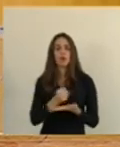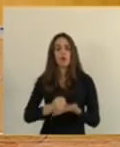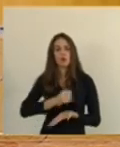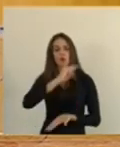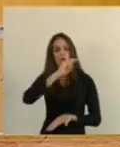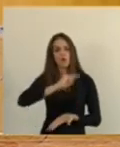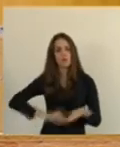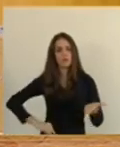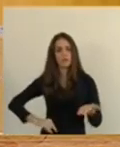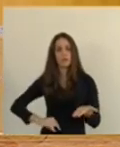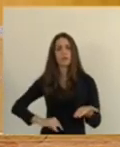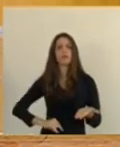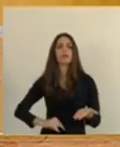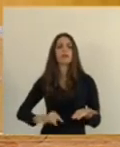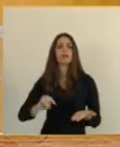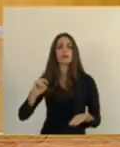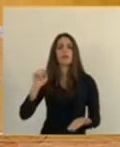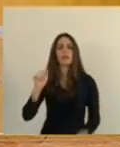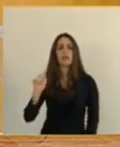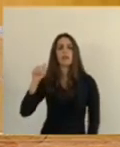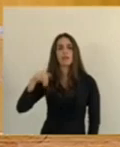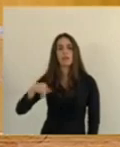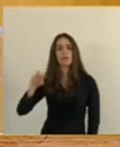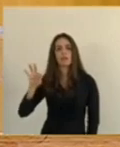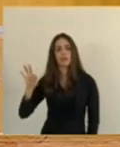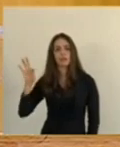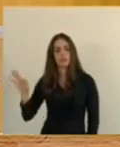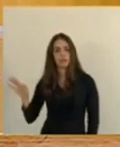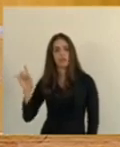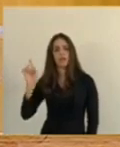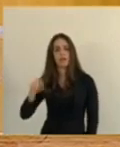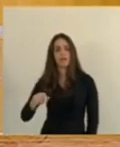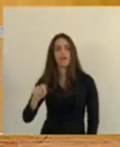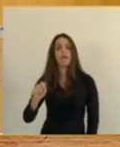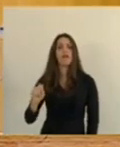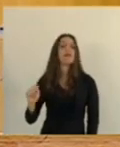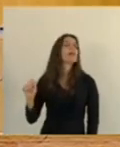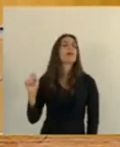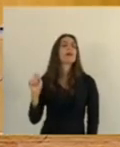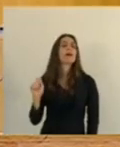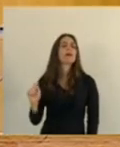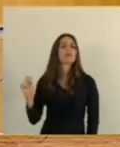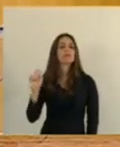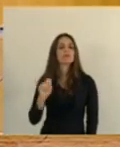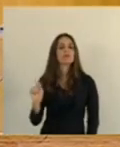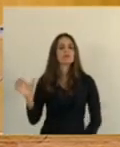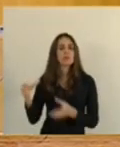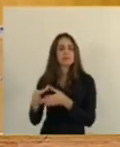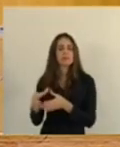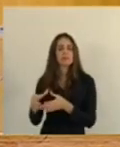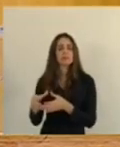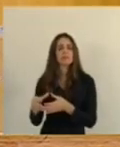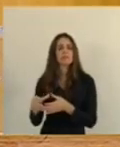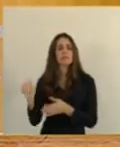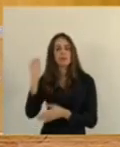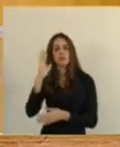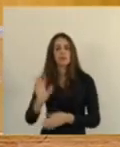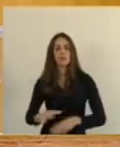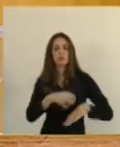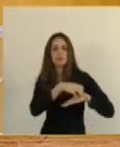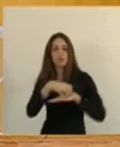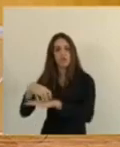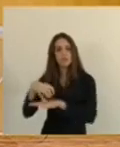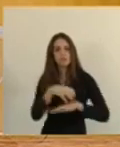da NTT, Agência Nacional de Transportes Terrestres, com a BR-101, que concedeu